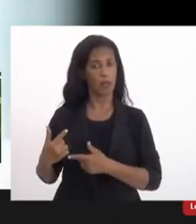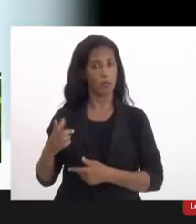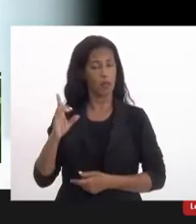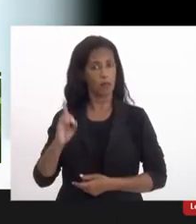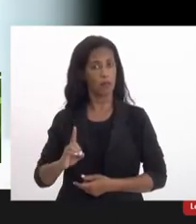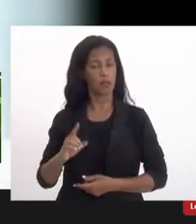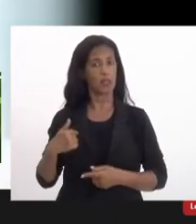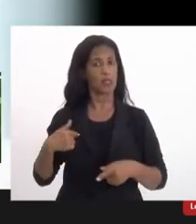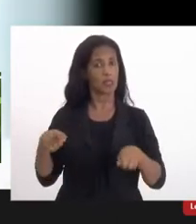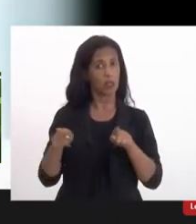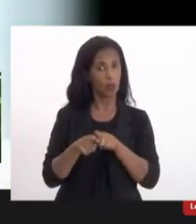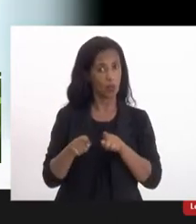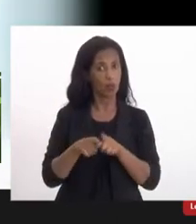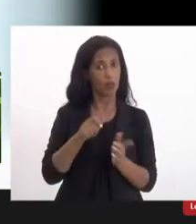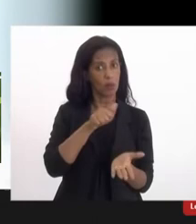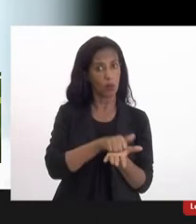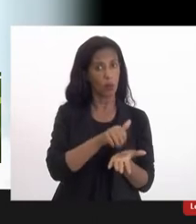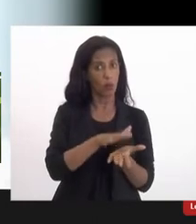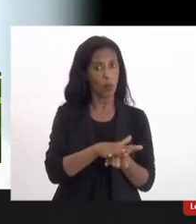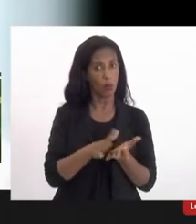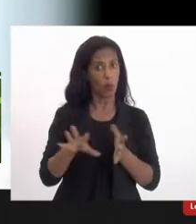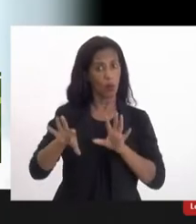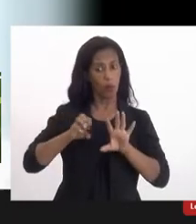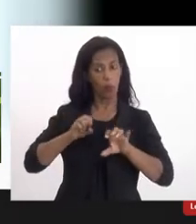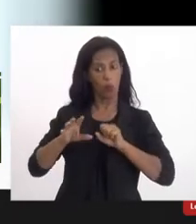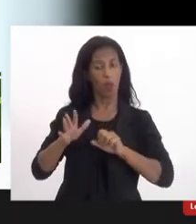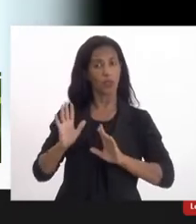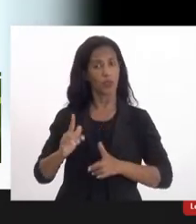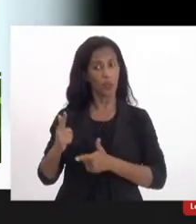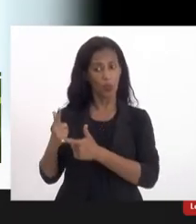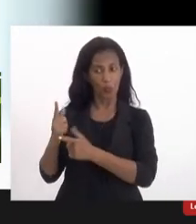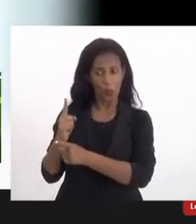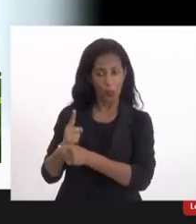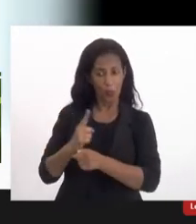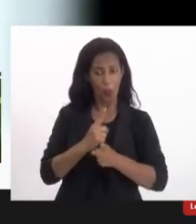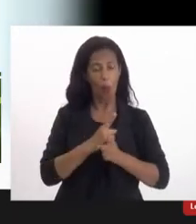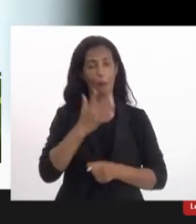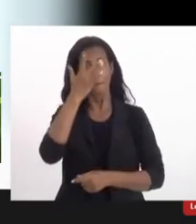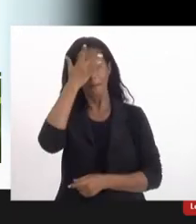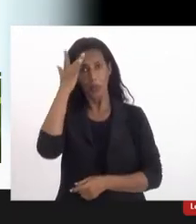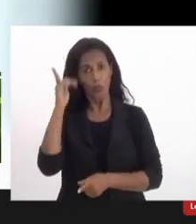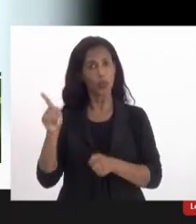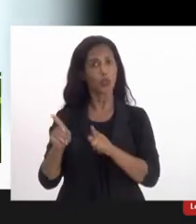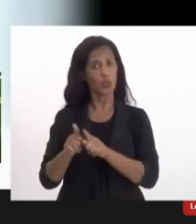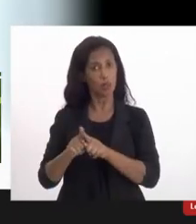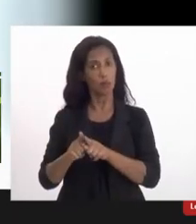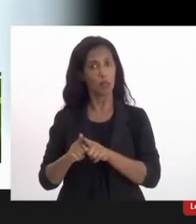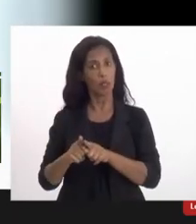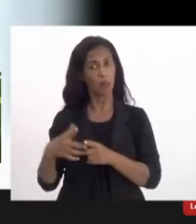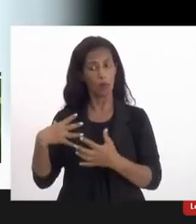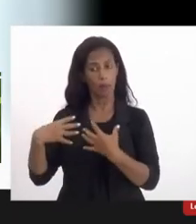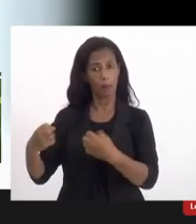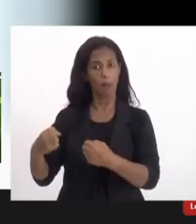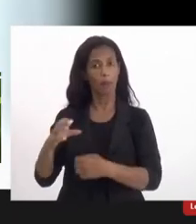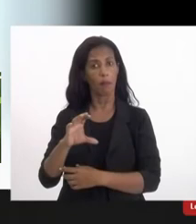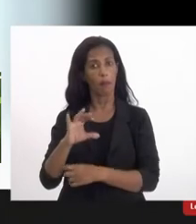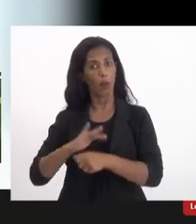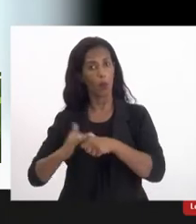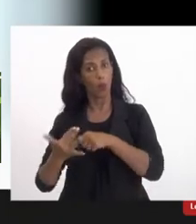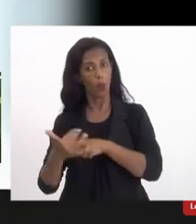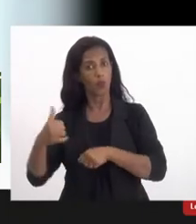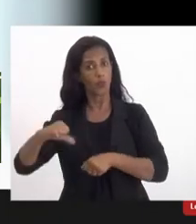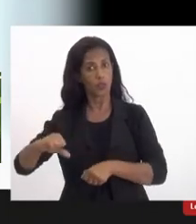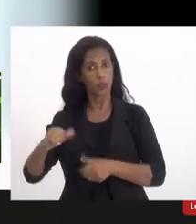eu também estou com questões de dar sequela e estou encontrando muitas outras pessoas com sequelas da COVID. Então, esse debate é